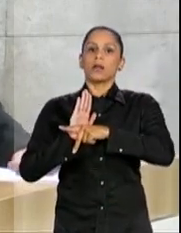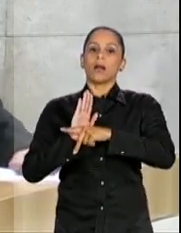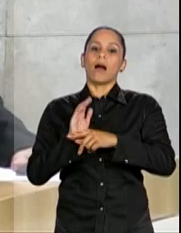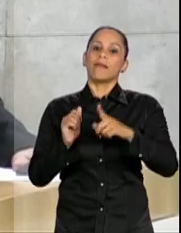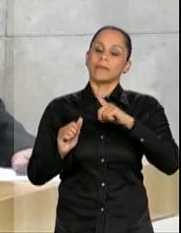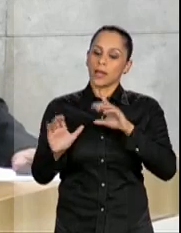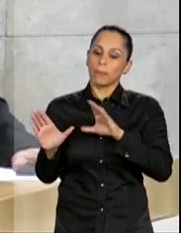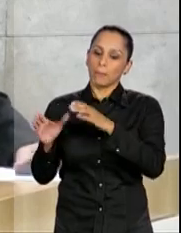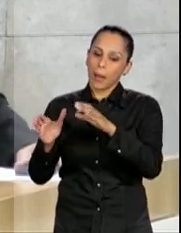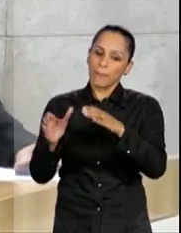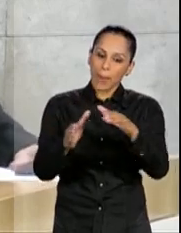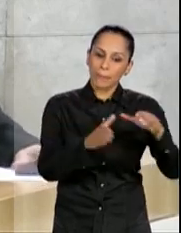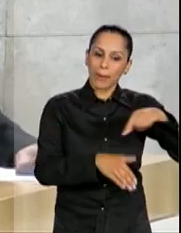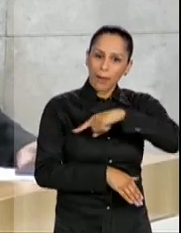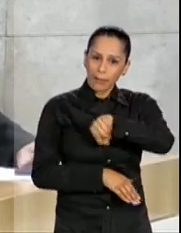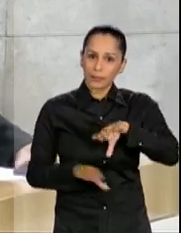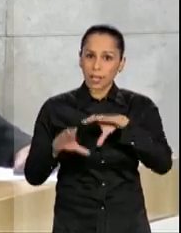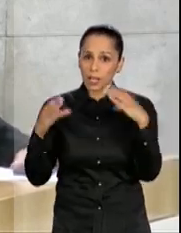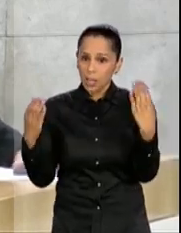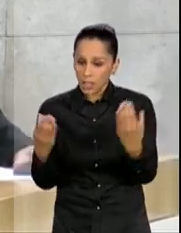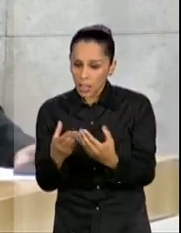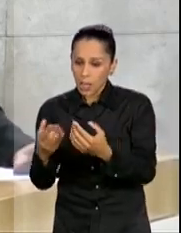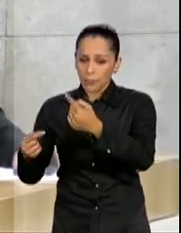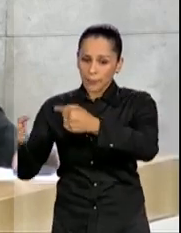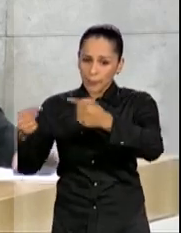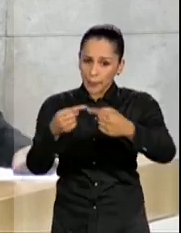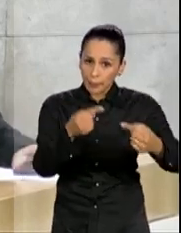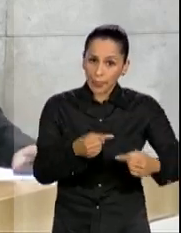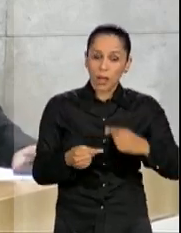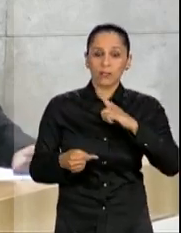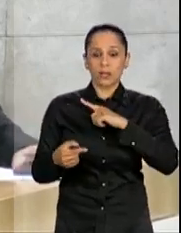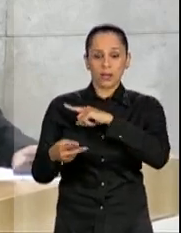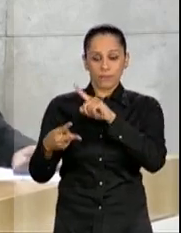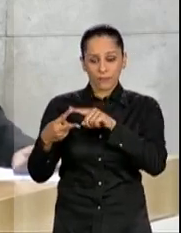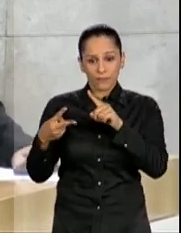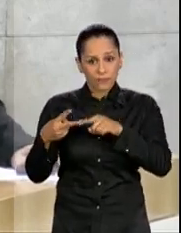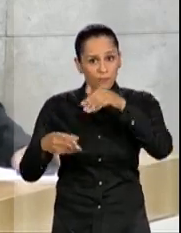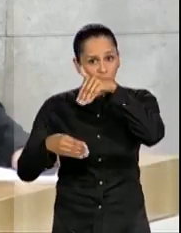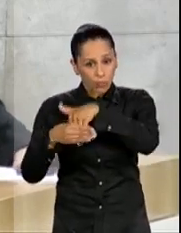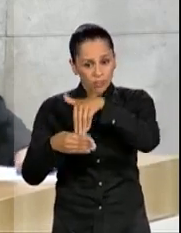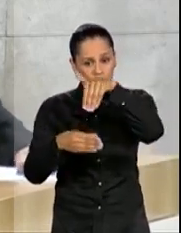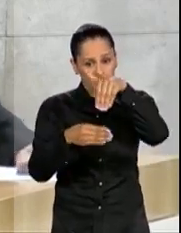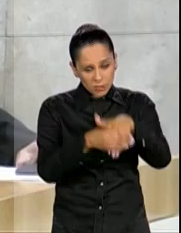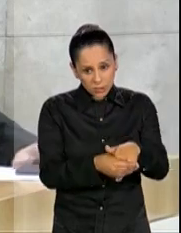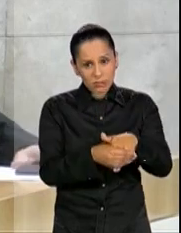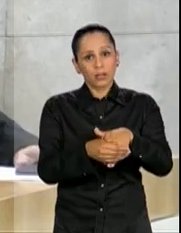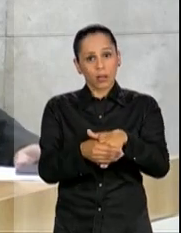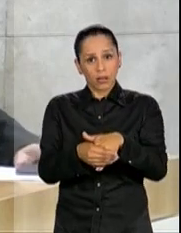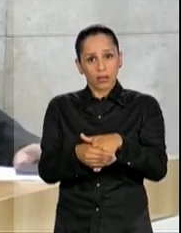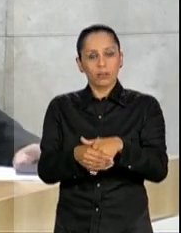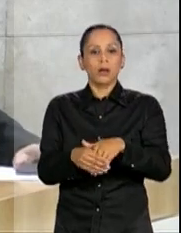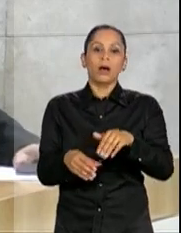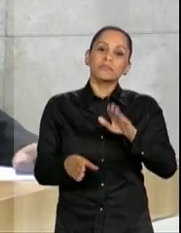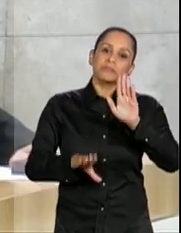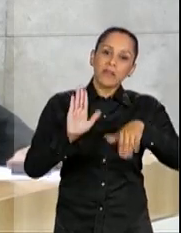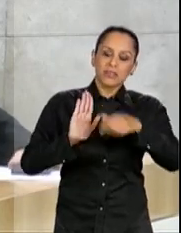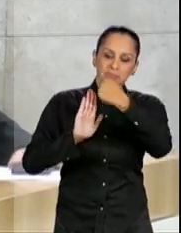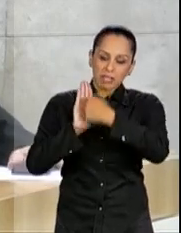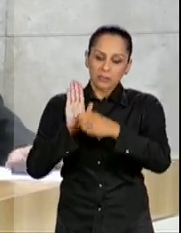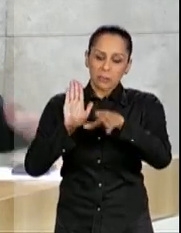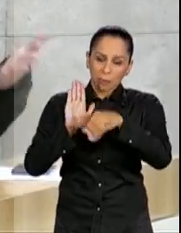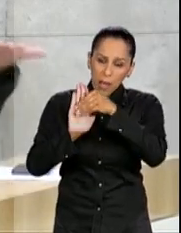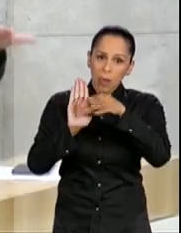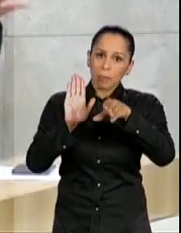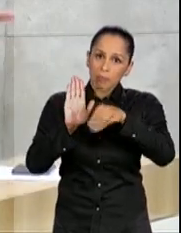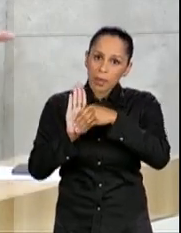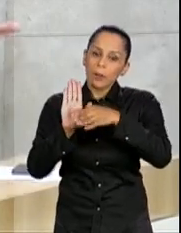relacionadas ao assunto. Vai precisar passar por duas votações em plenário. Poderá receber emendas, propostas, até de um